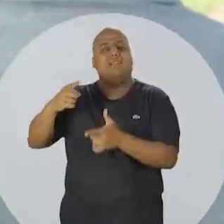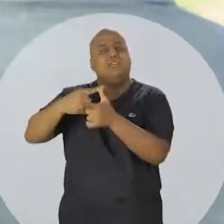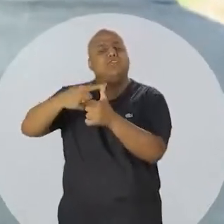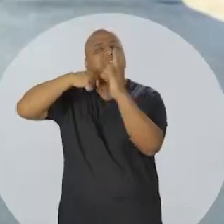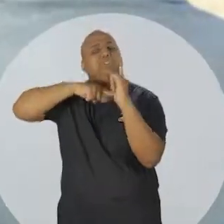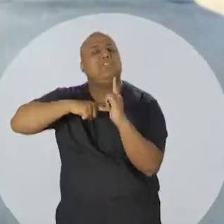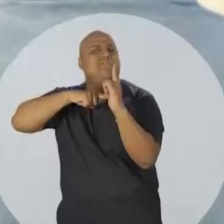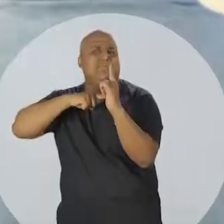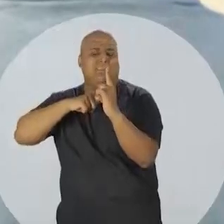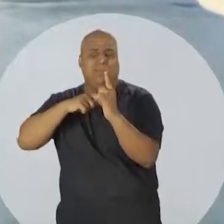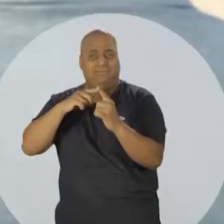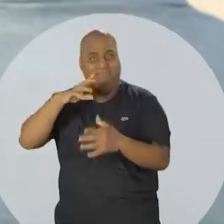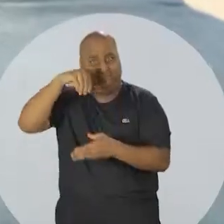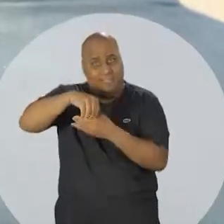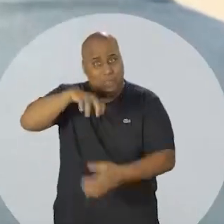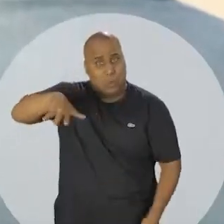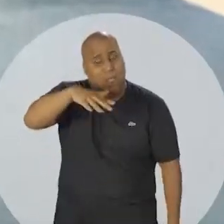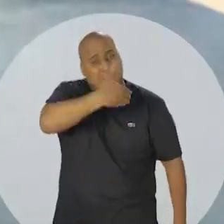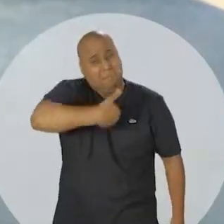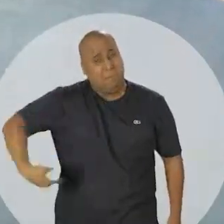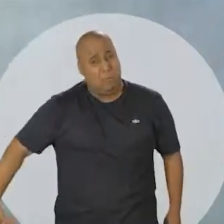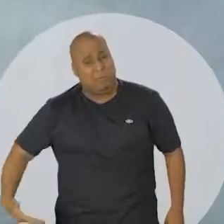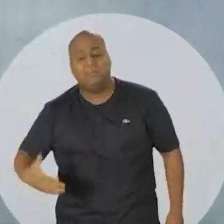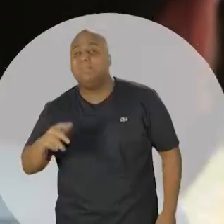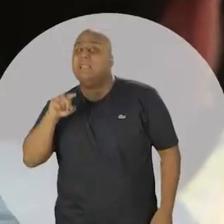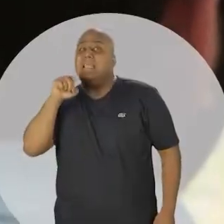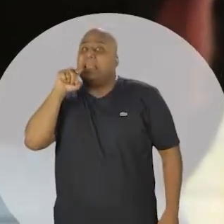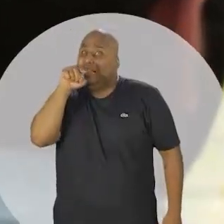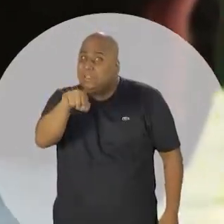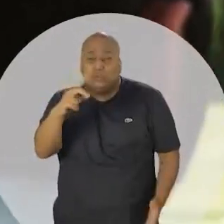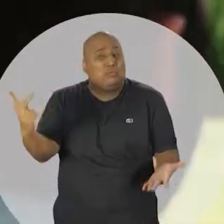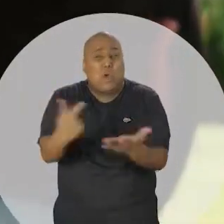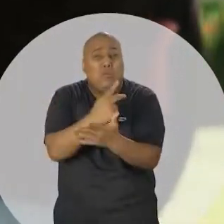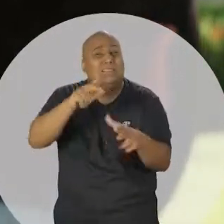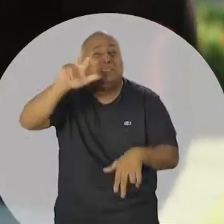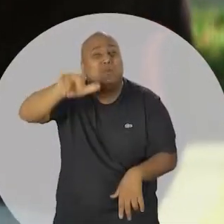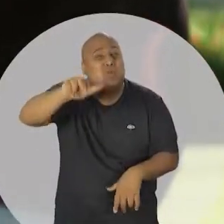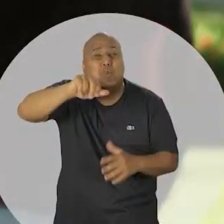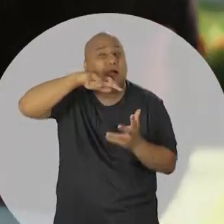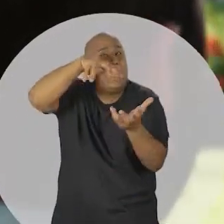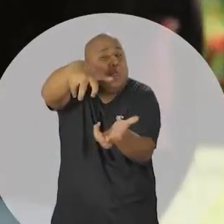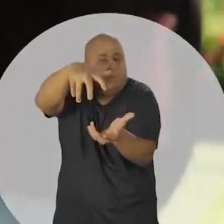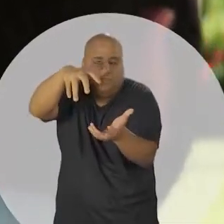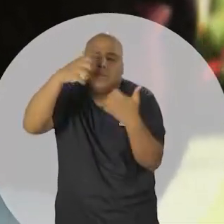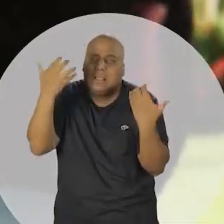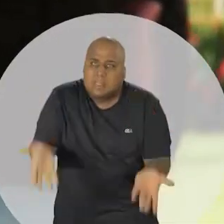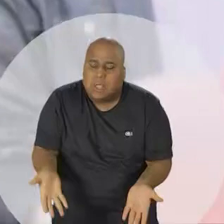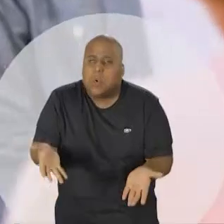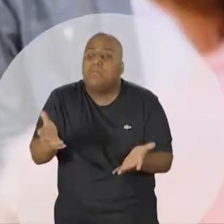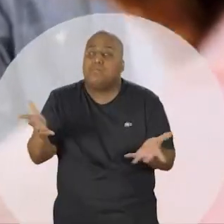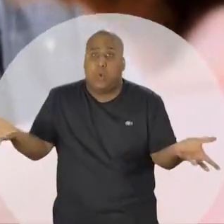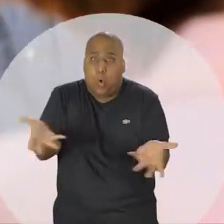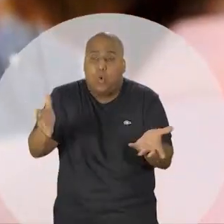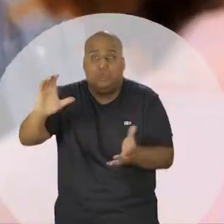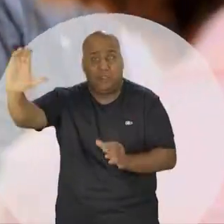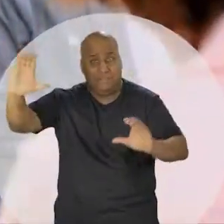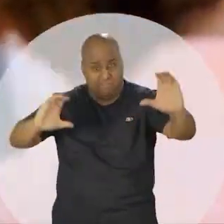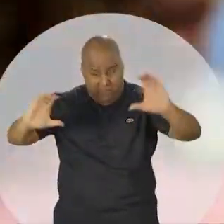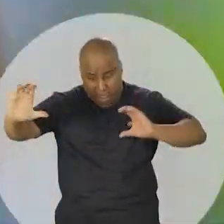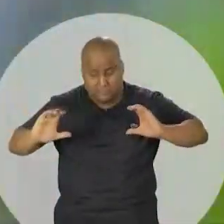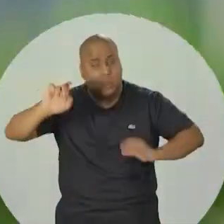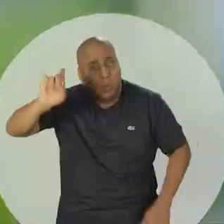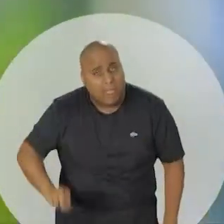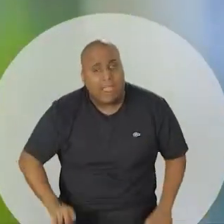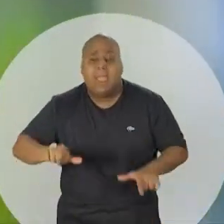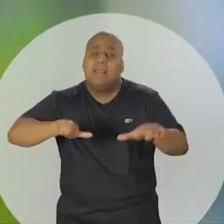das contas públicas, que iria atrair o investimento estrangeiro. Isso nunca aconteceu na história da humanidade com o país nenhum do mundo. E, na verdade, o que atrai